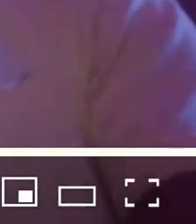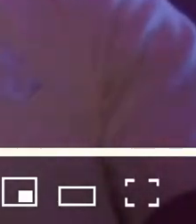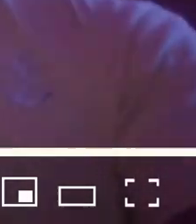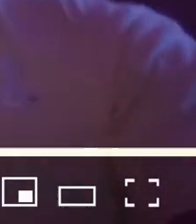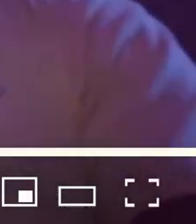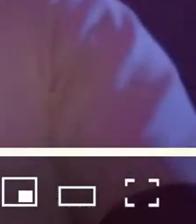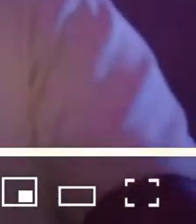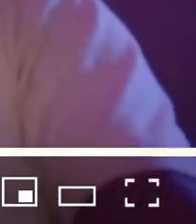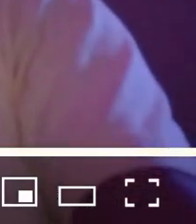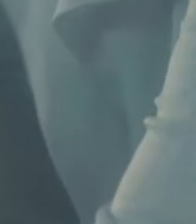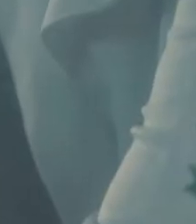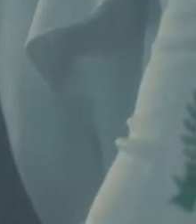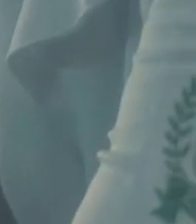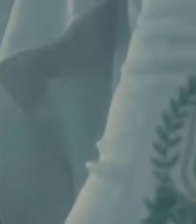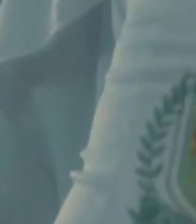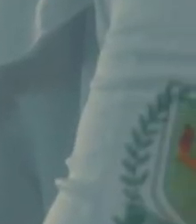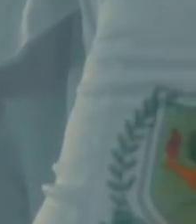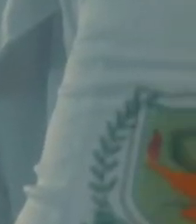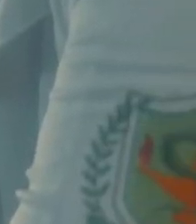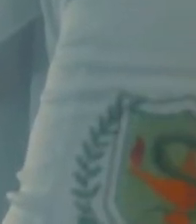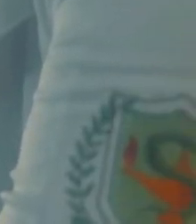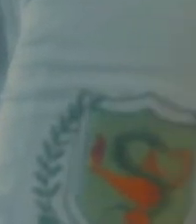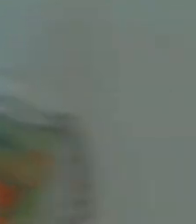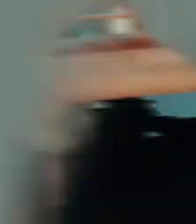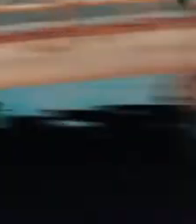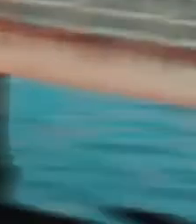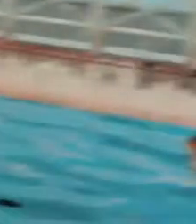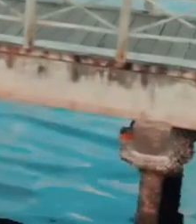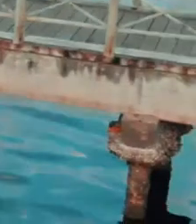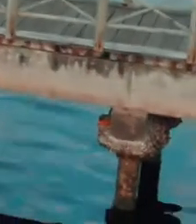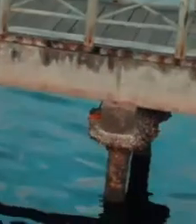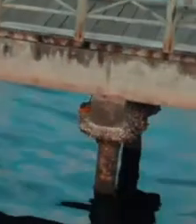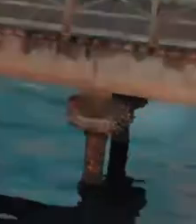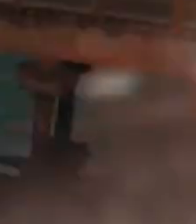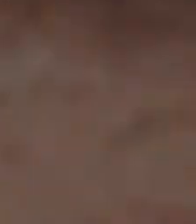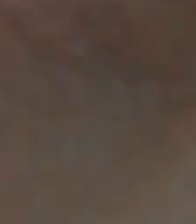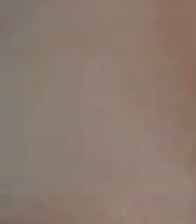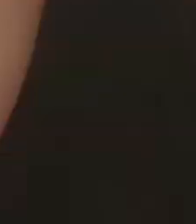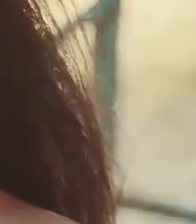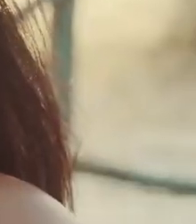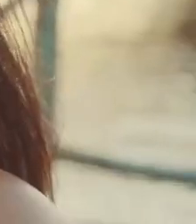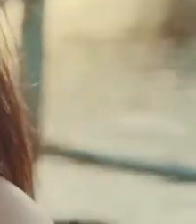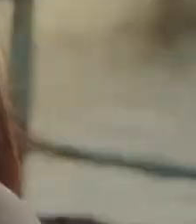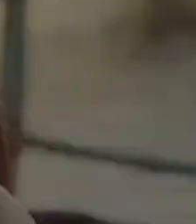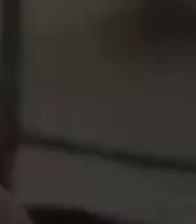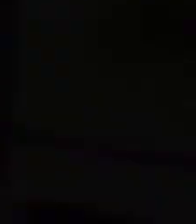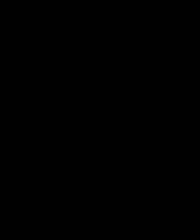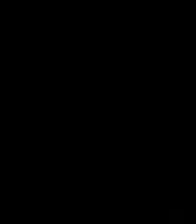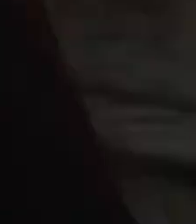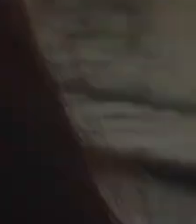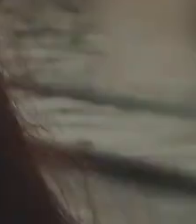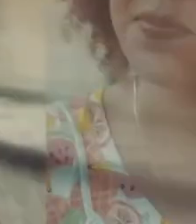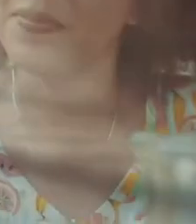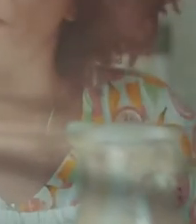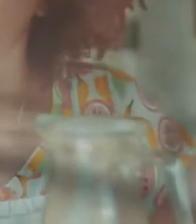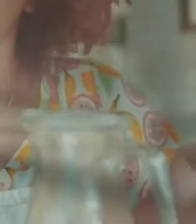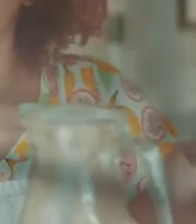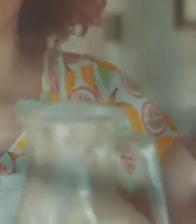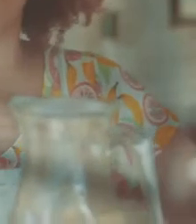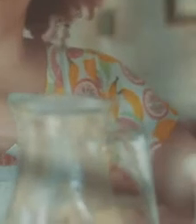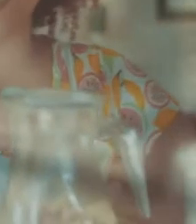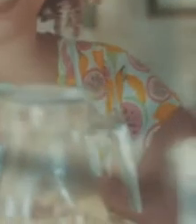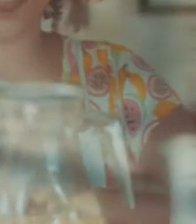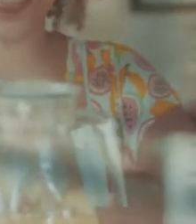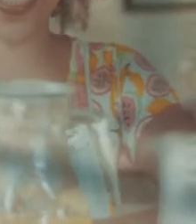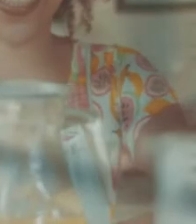melhores. O gesto que salva vidas. Quem sou eu? Eu sou